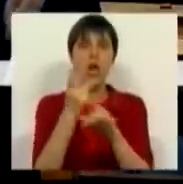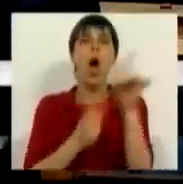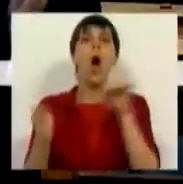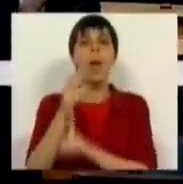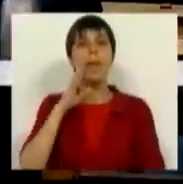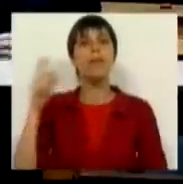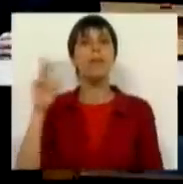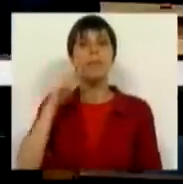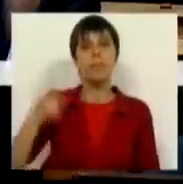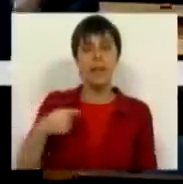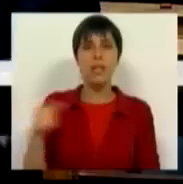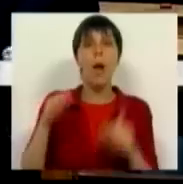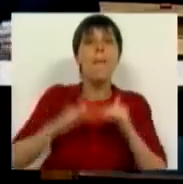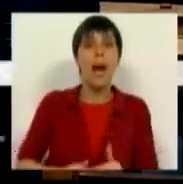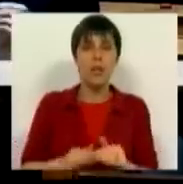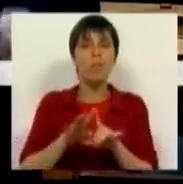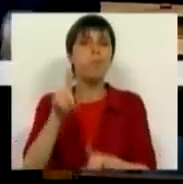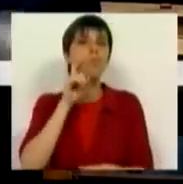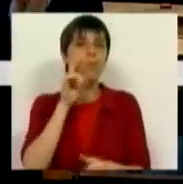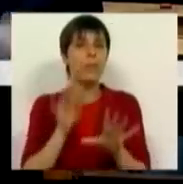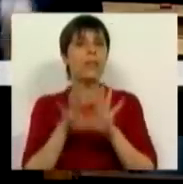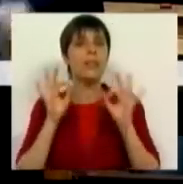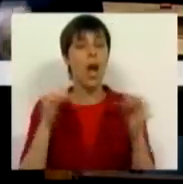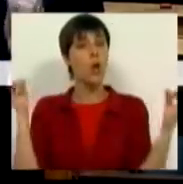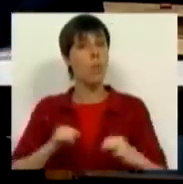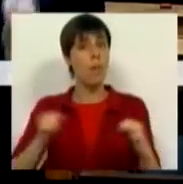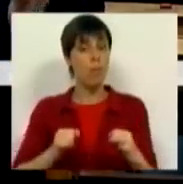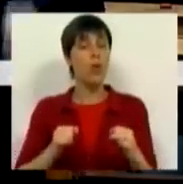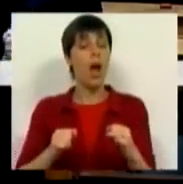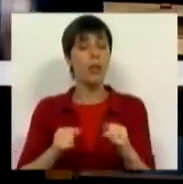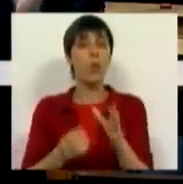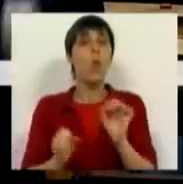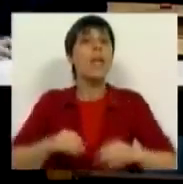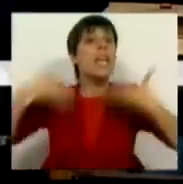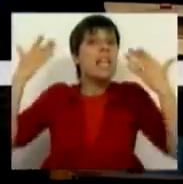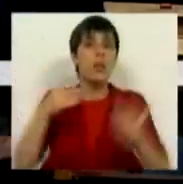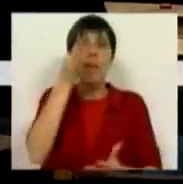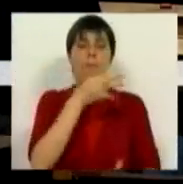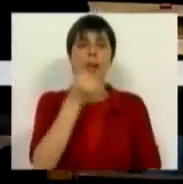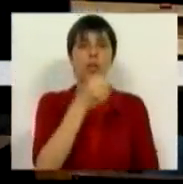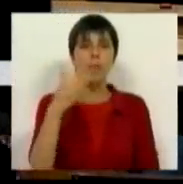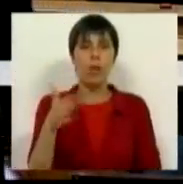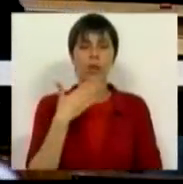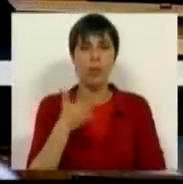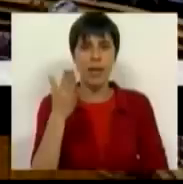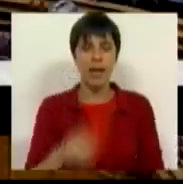o aumento das pensões mais baixas, como salvaguardou, aliás, no Morando em Terminamento original de Maio de 2011. Muito obrigado.